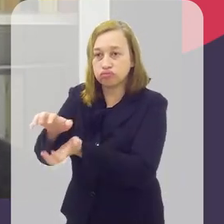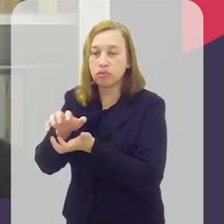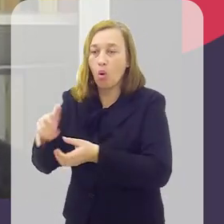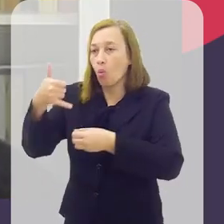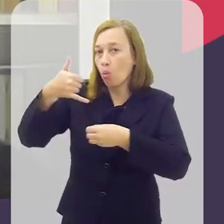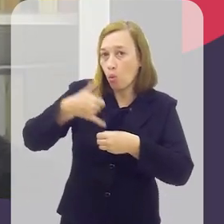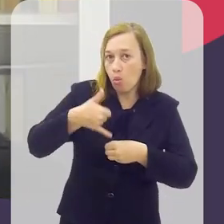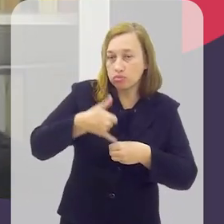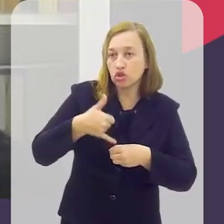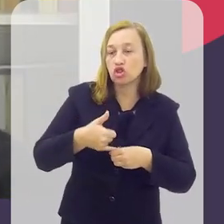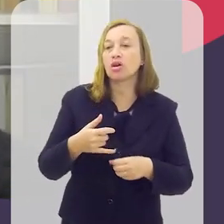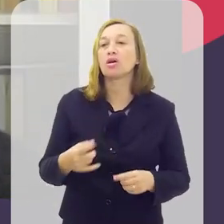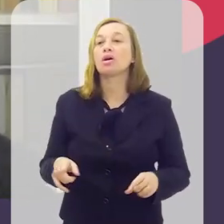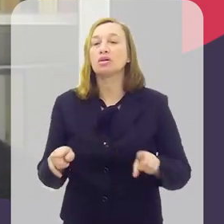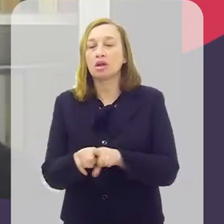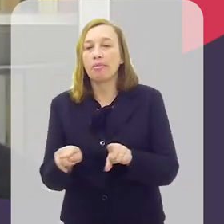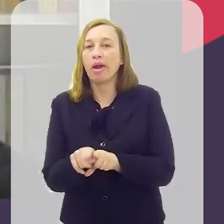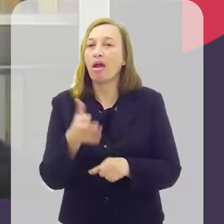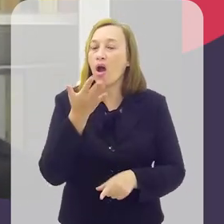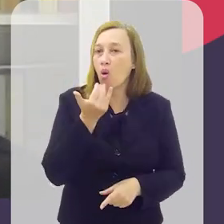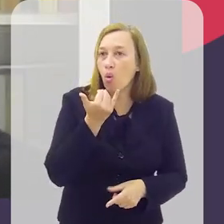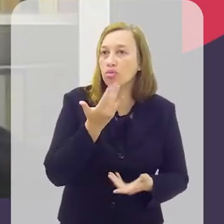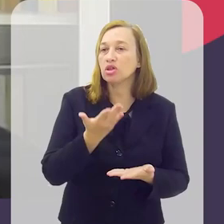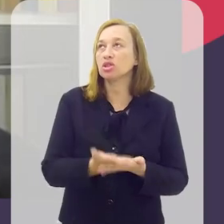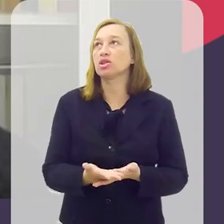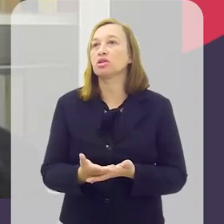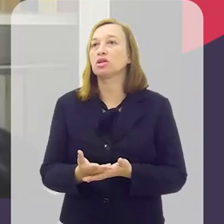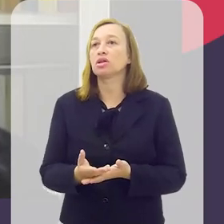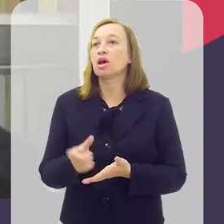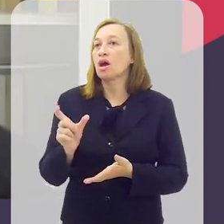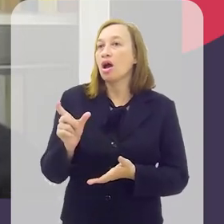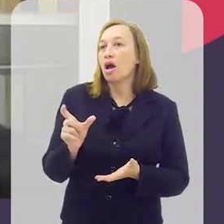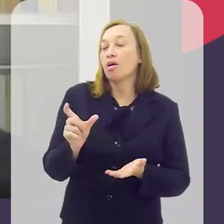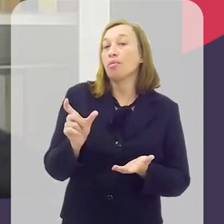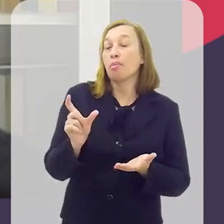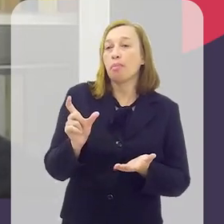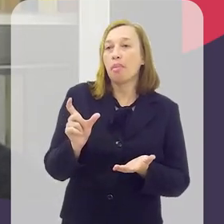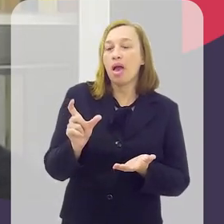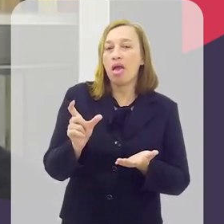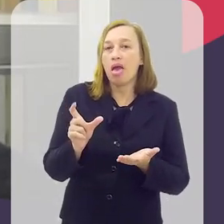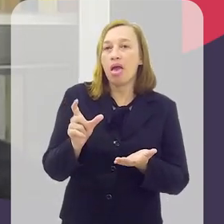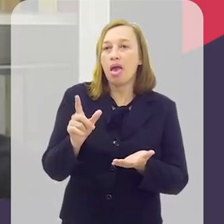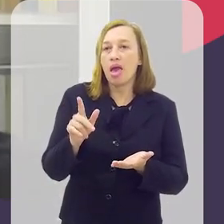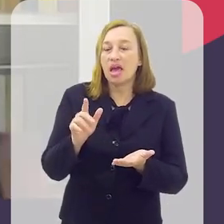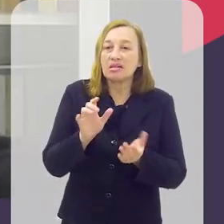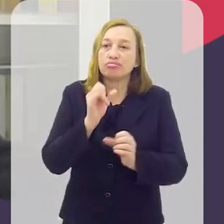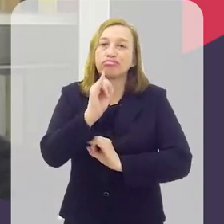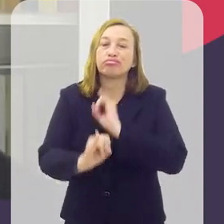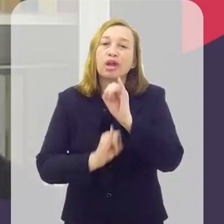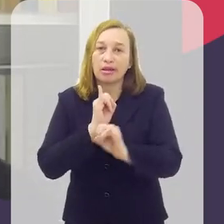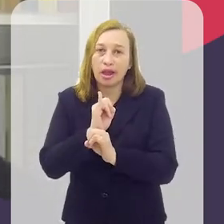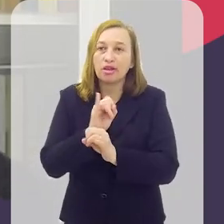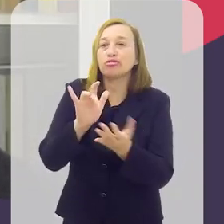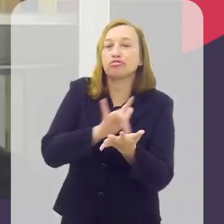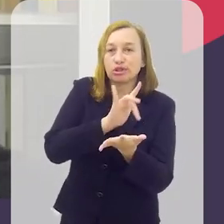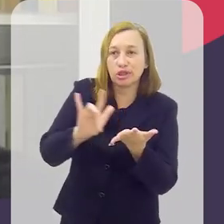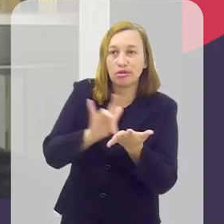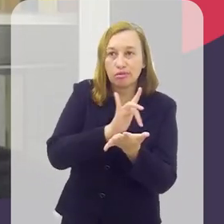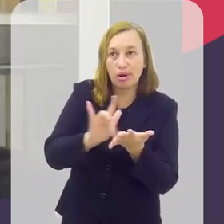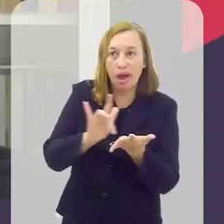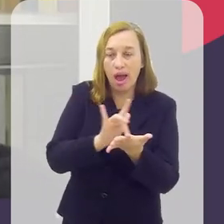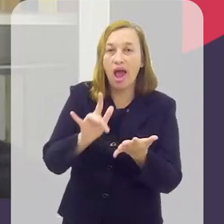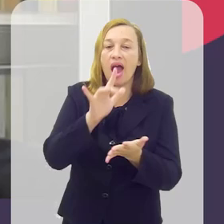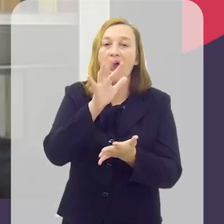né? O combustível, mas também a alimentação, plano de celular, porque todos são obrigados a ter. acho que o Ralf, ele depois